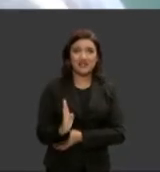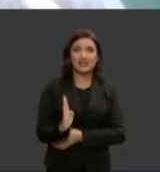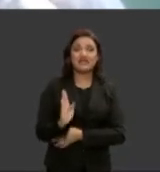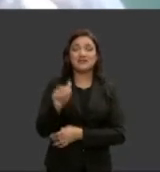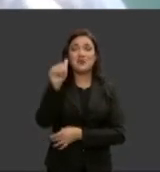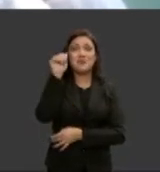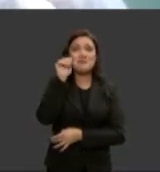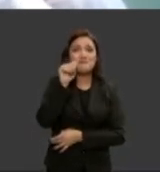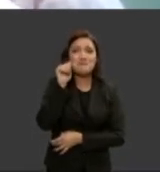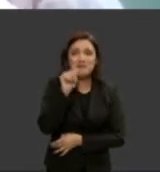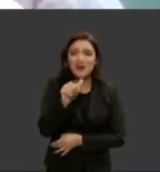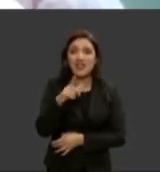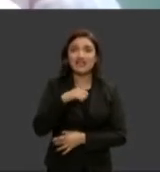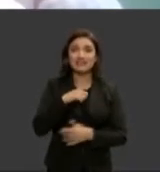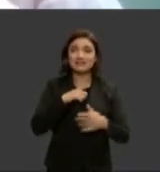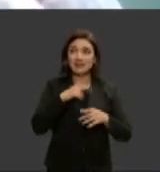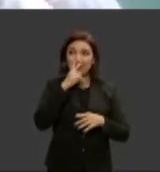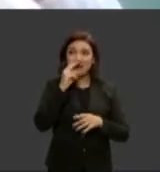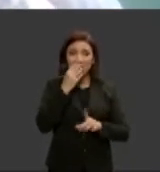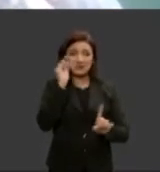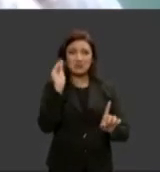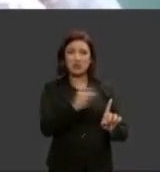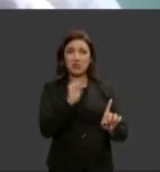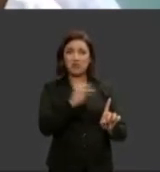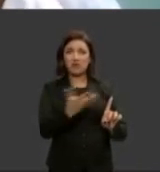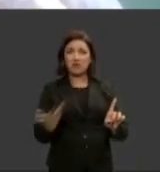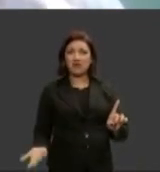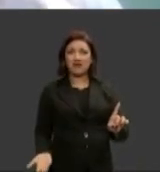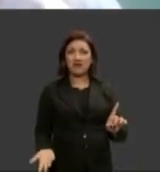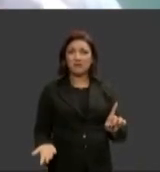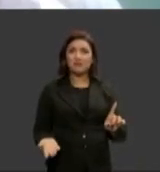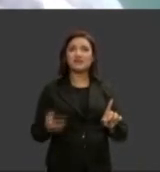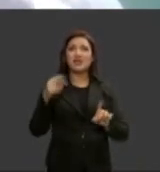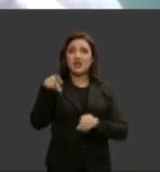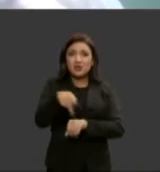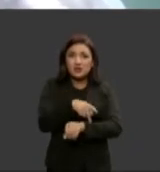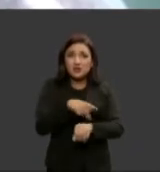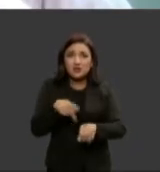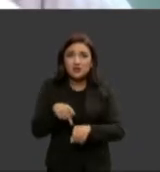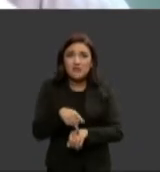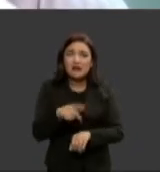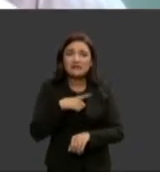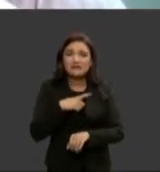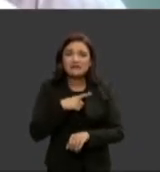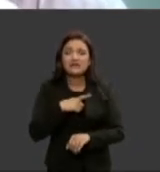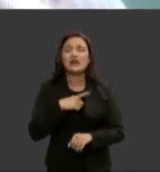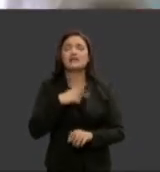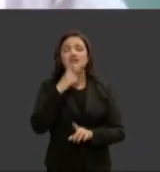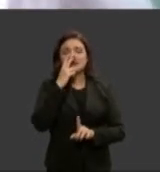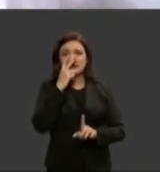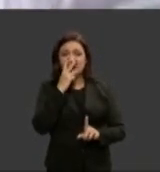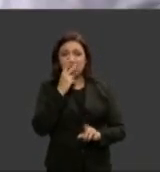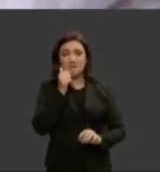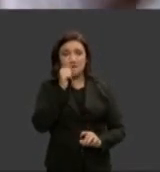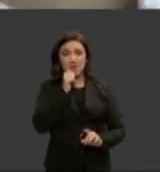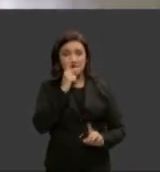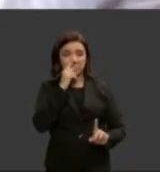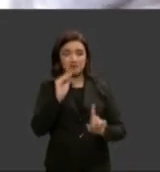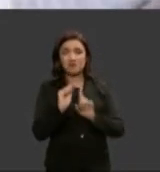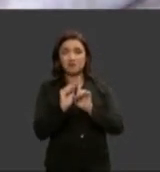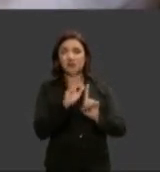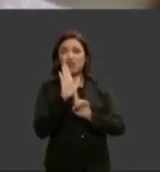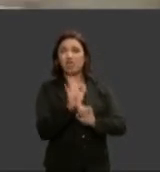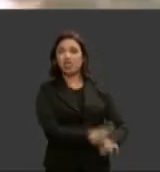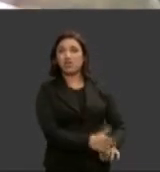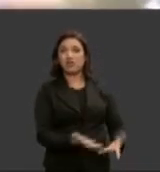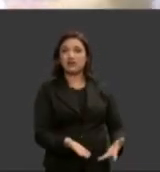totalmente invisibilizadas nós temos no nosso país mulheres que ficaram esquecidas e nós estamos tentando